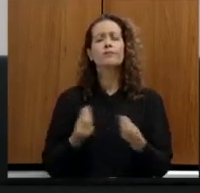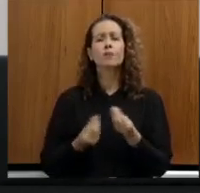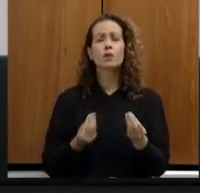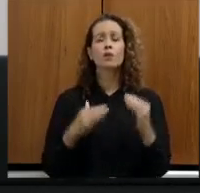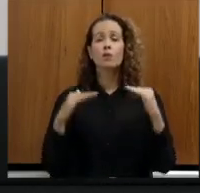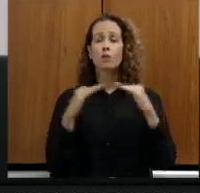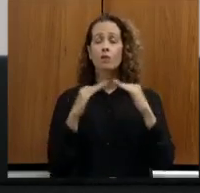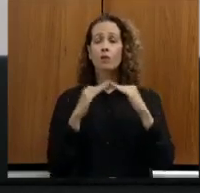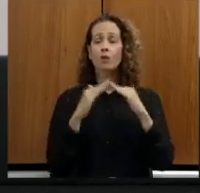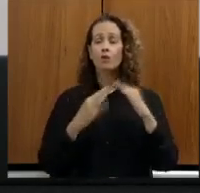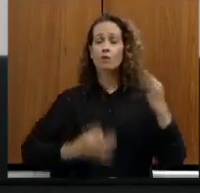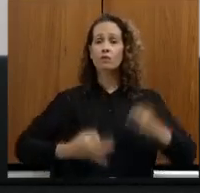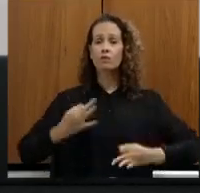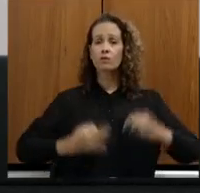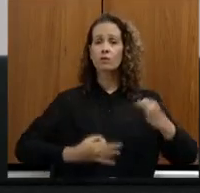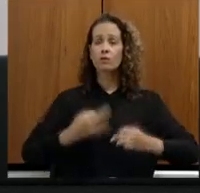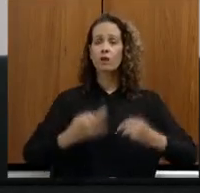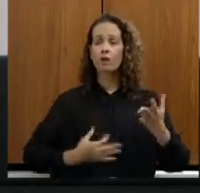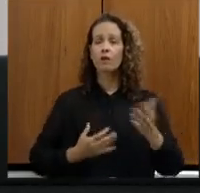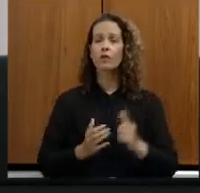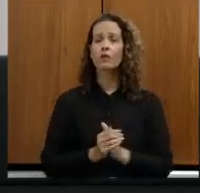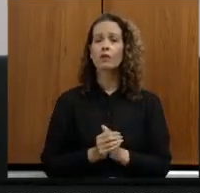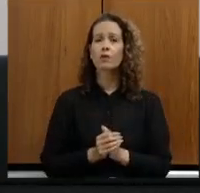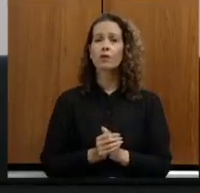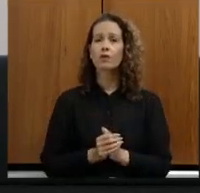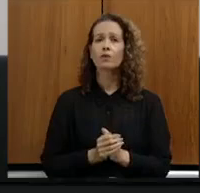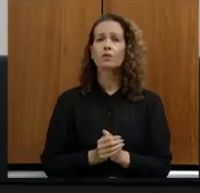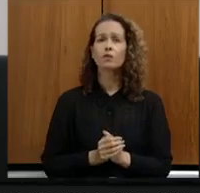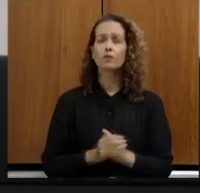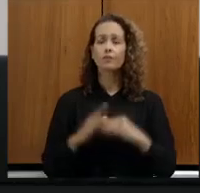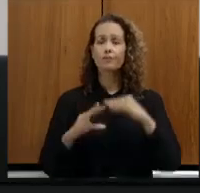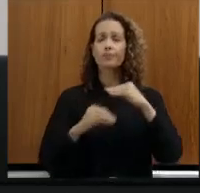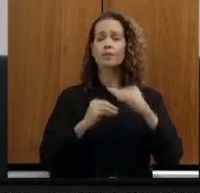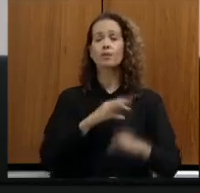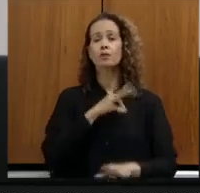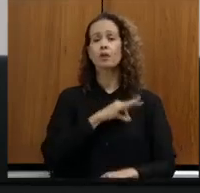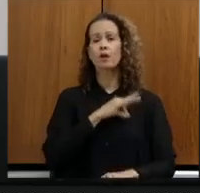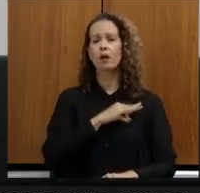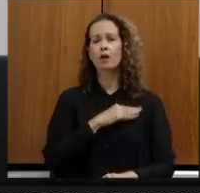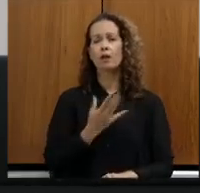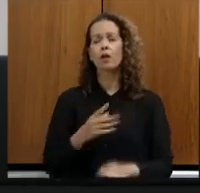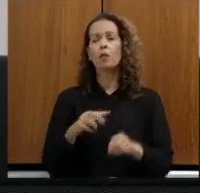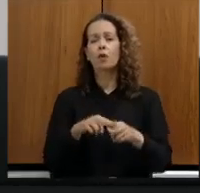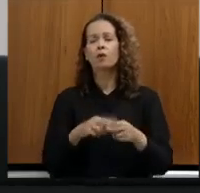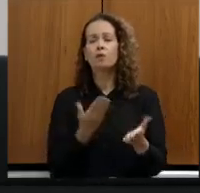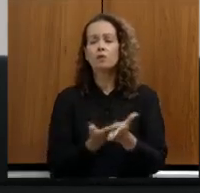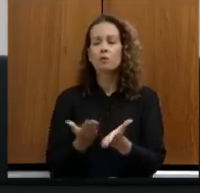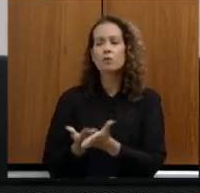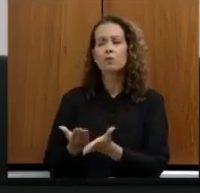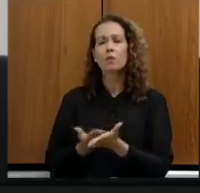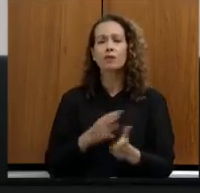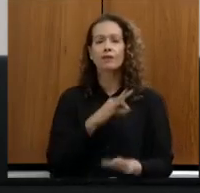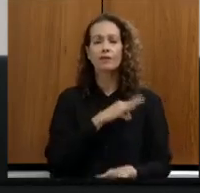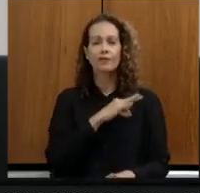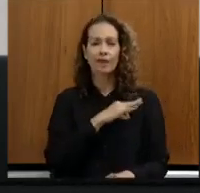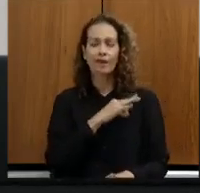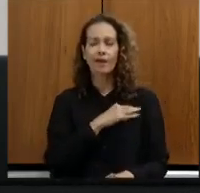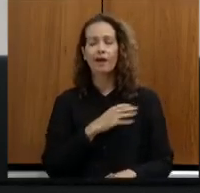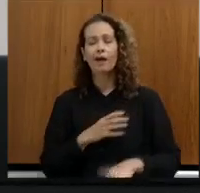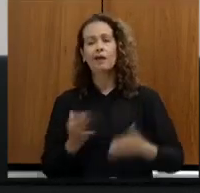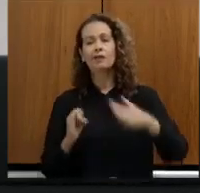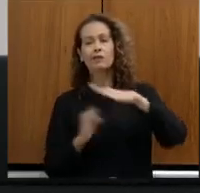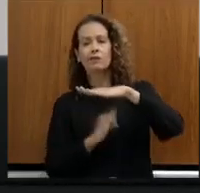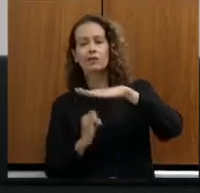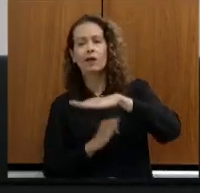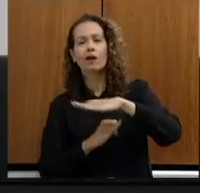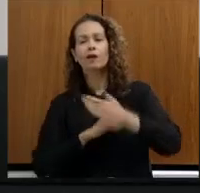judicial homologado relativo ao reajuste da carreira e a recomendação de perdas por infração dos salários servidores dos órgãos e entidades do